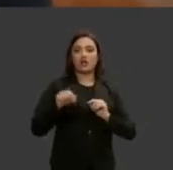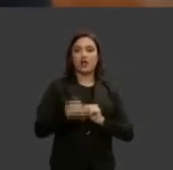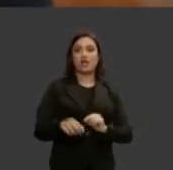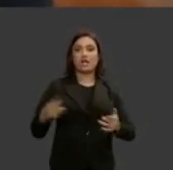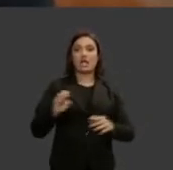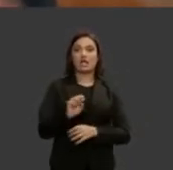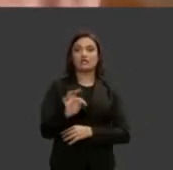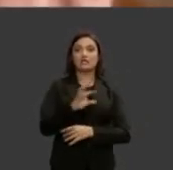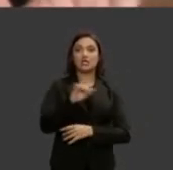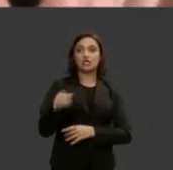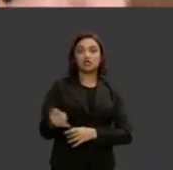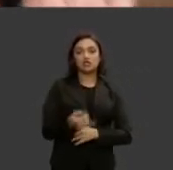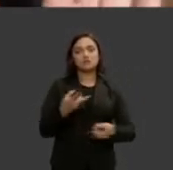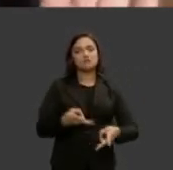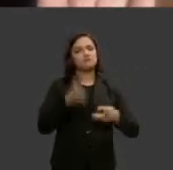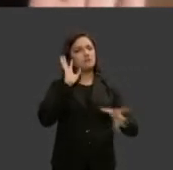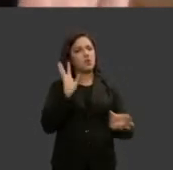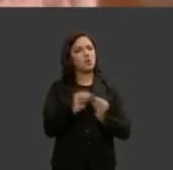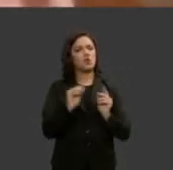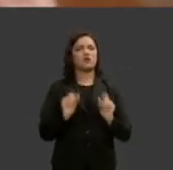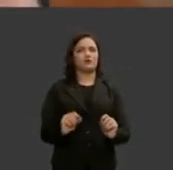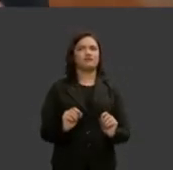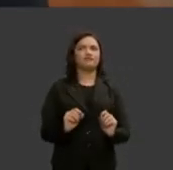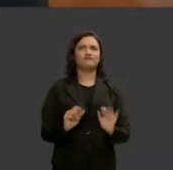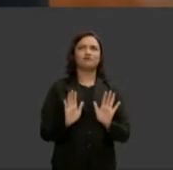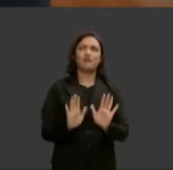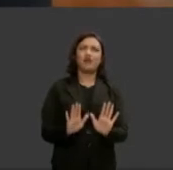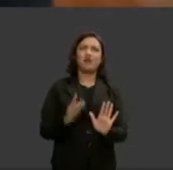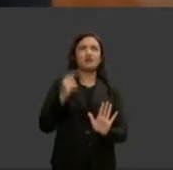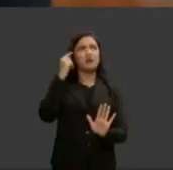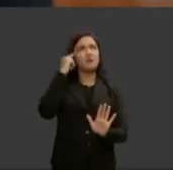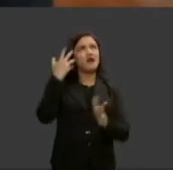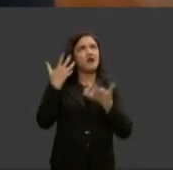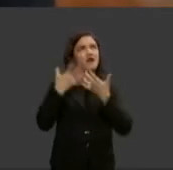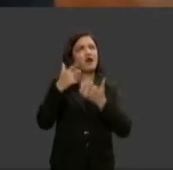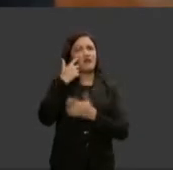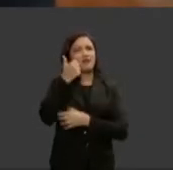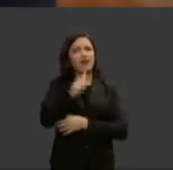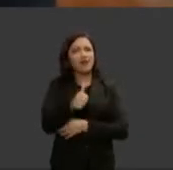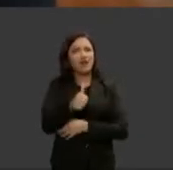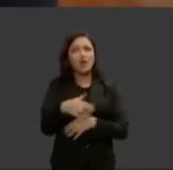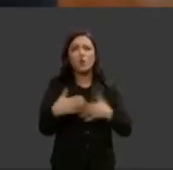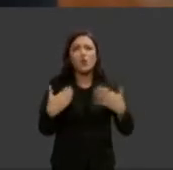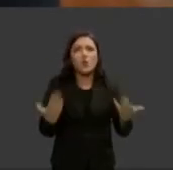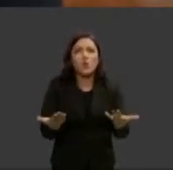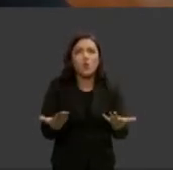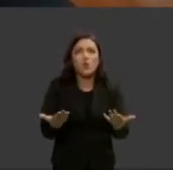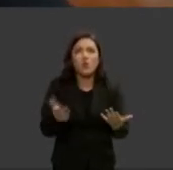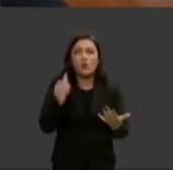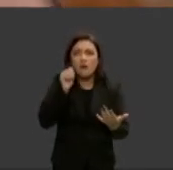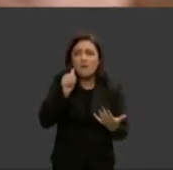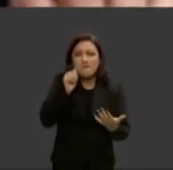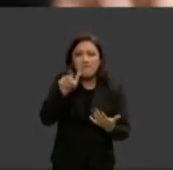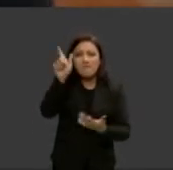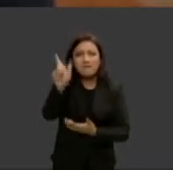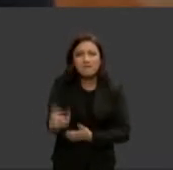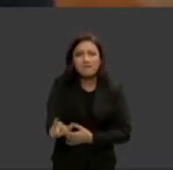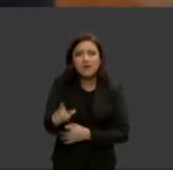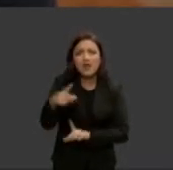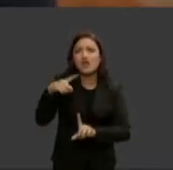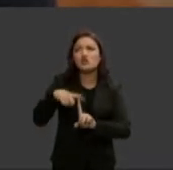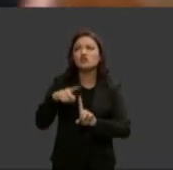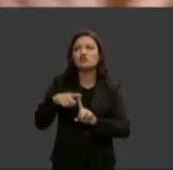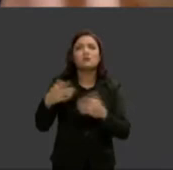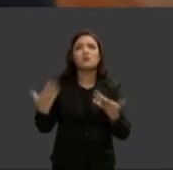nesse sentido de que opa vamos pensar de que mulher a lei Maria da Penha está falando do que categoria é essa